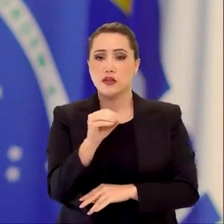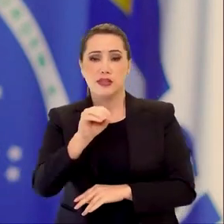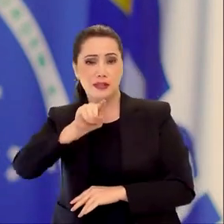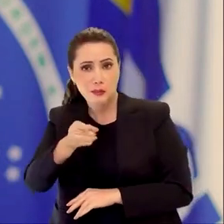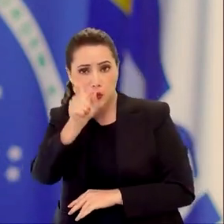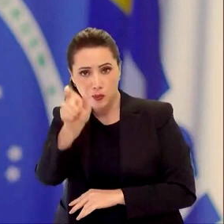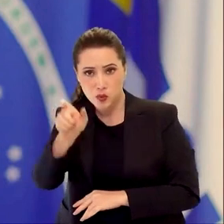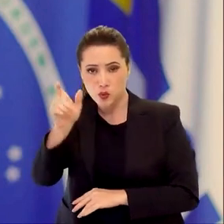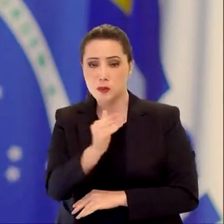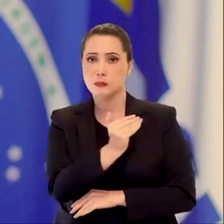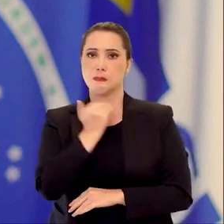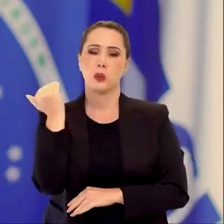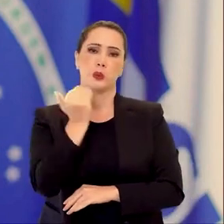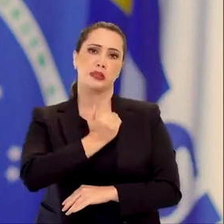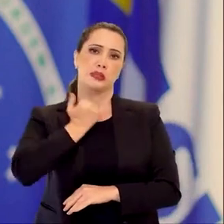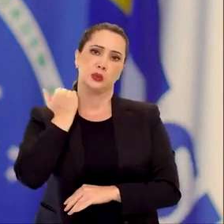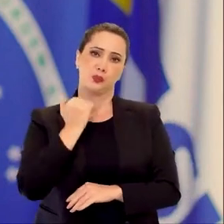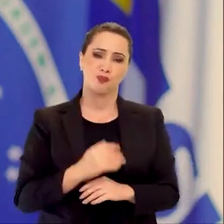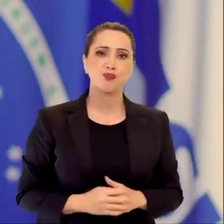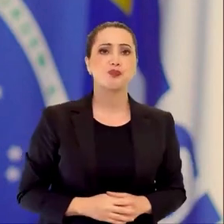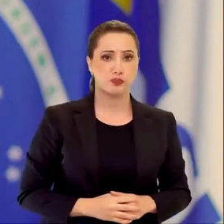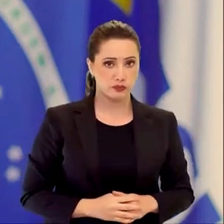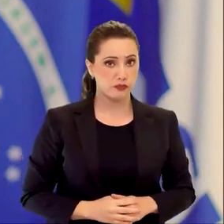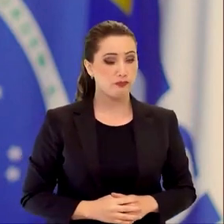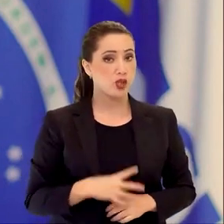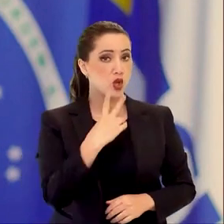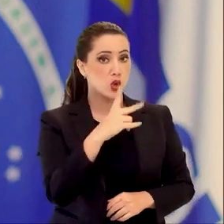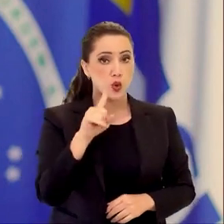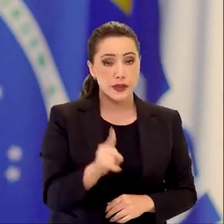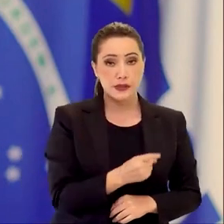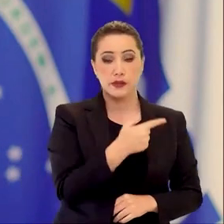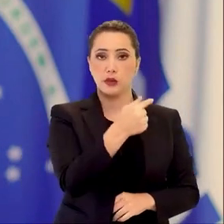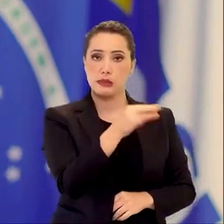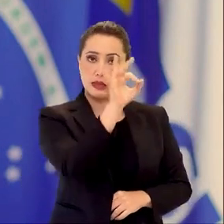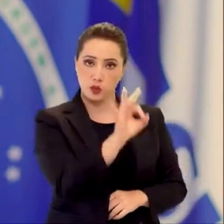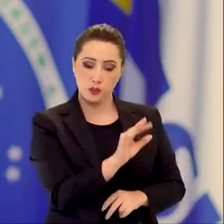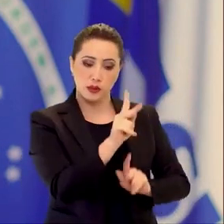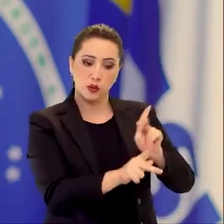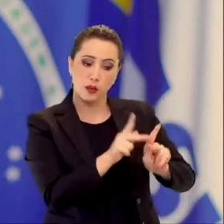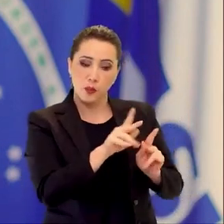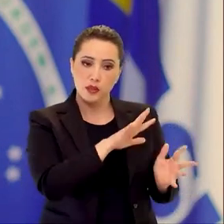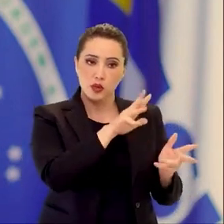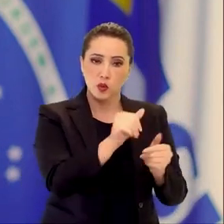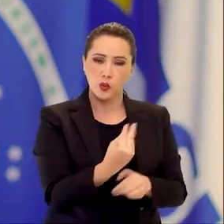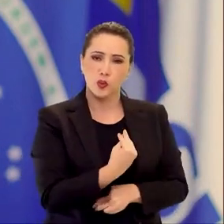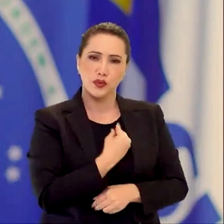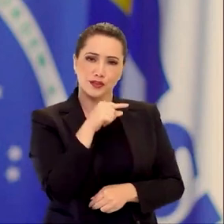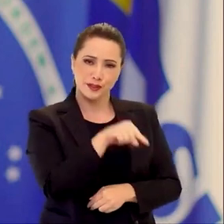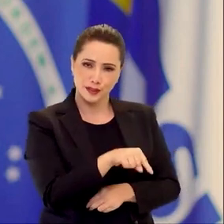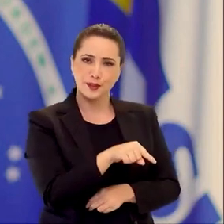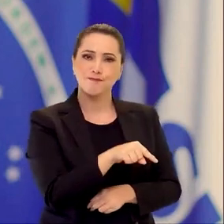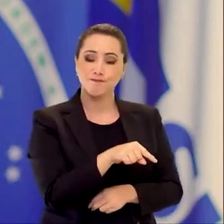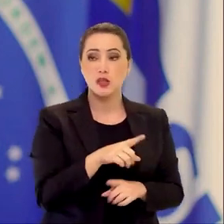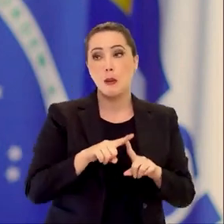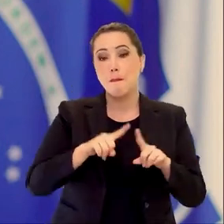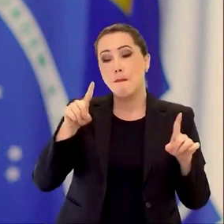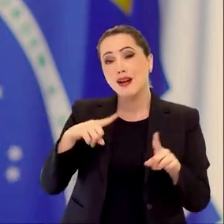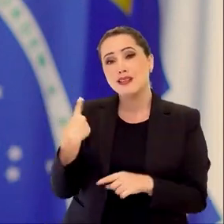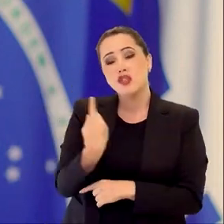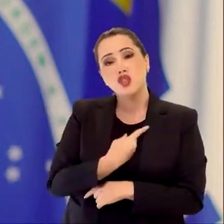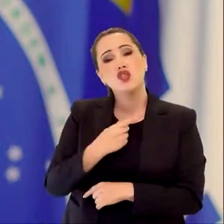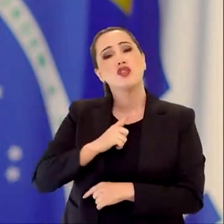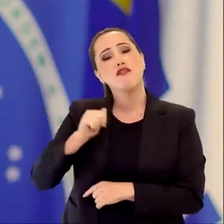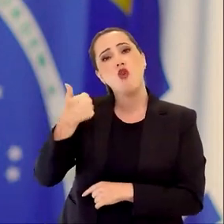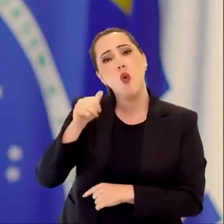mil pessoas. 2,7% da população mundial vive em nosso país, mas